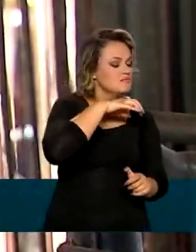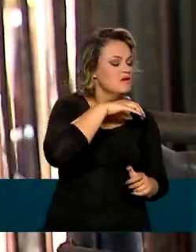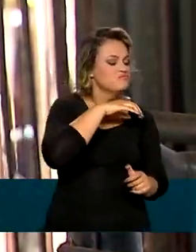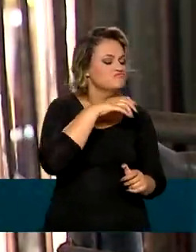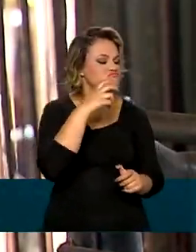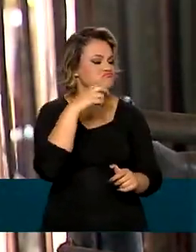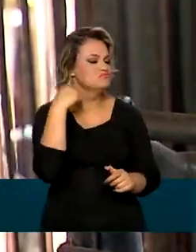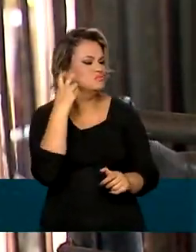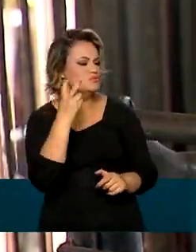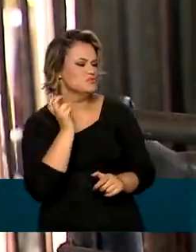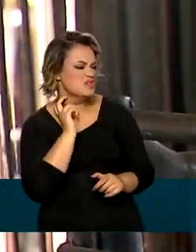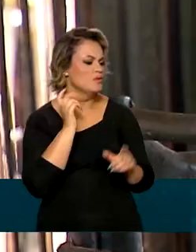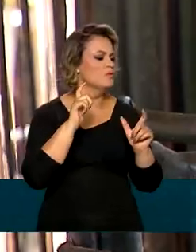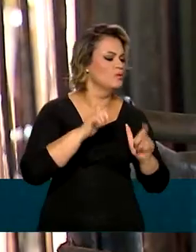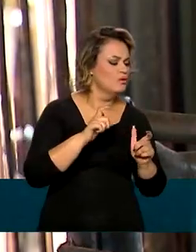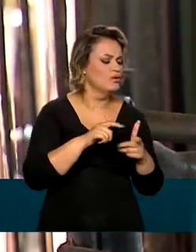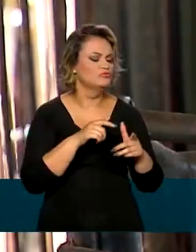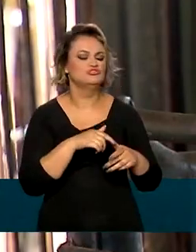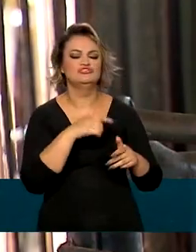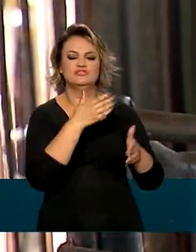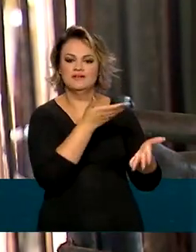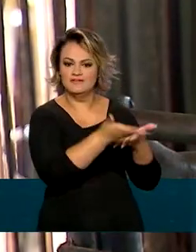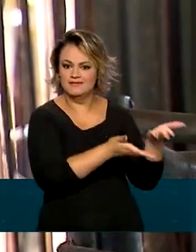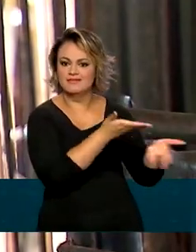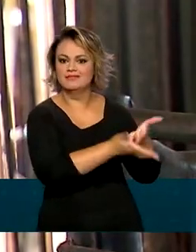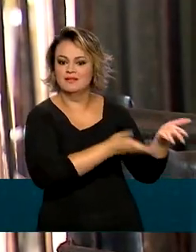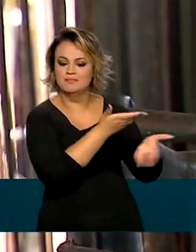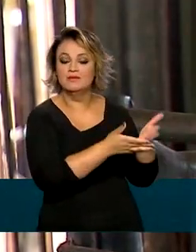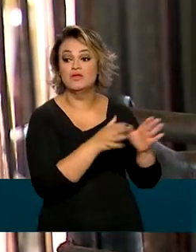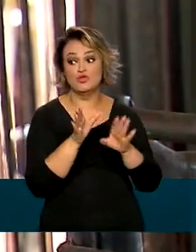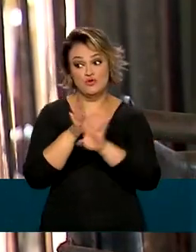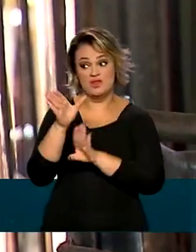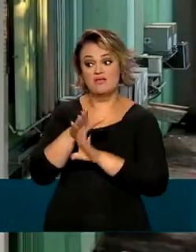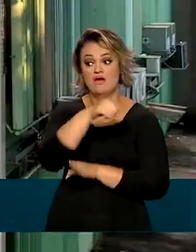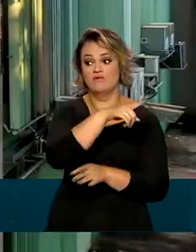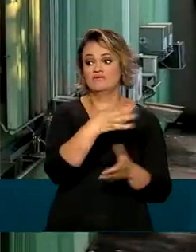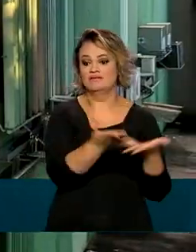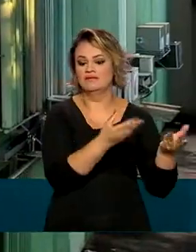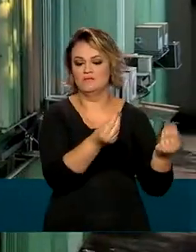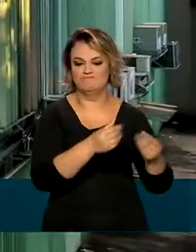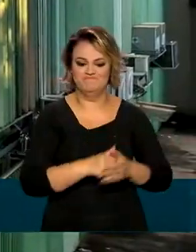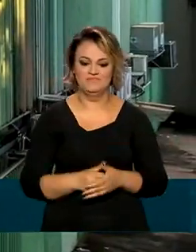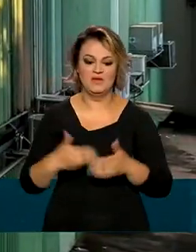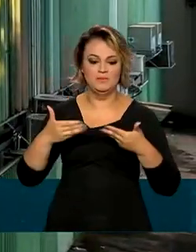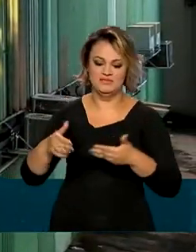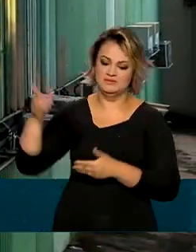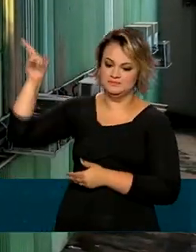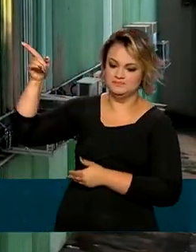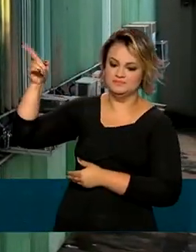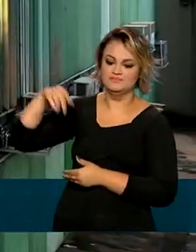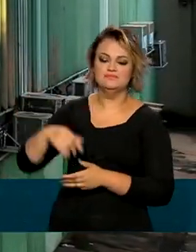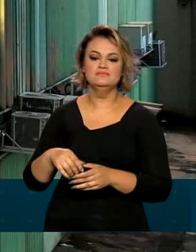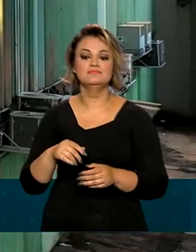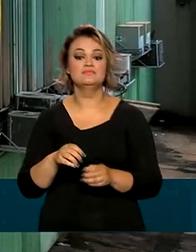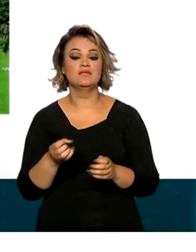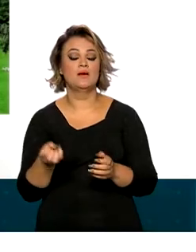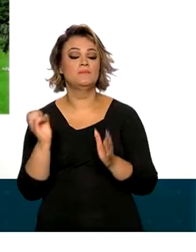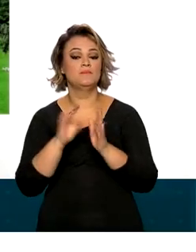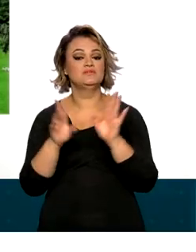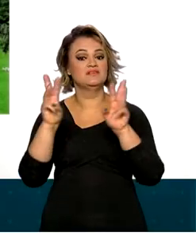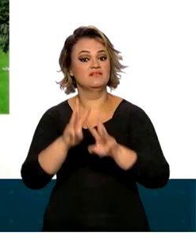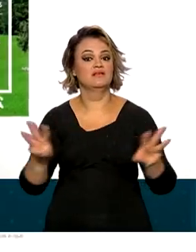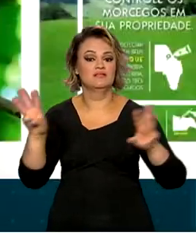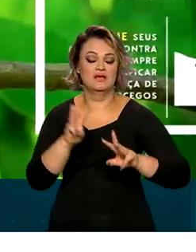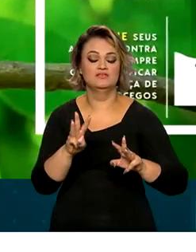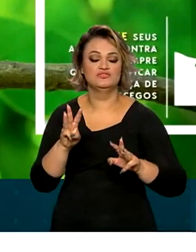morcego está ficando, tentar fazer alguma atividade de captura e orientar o produtor o que fazer. O Ministério da Agricultura elaborou na internet um